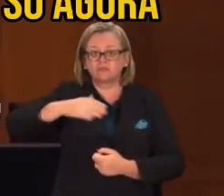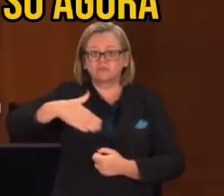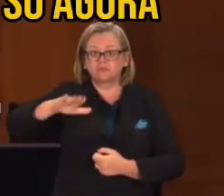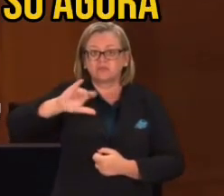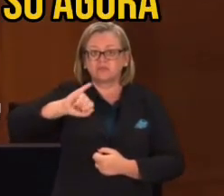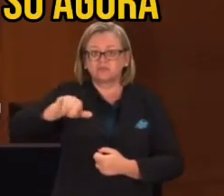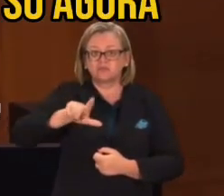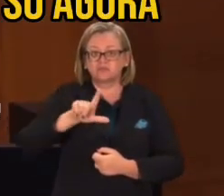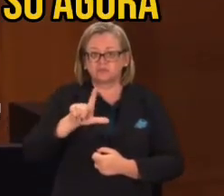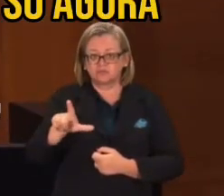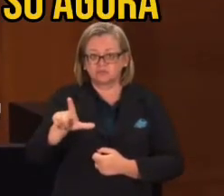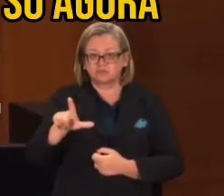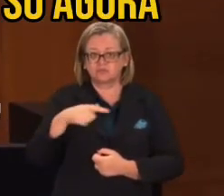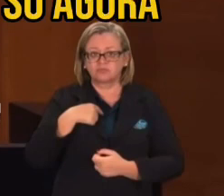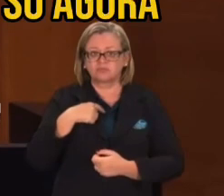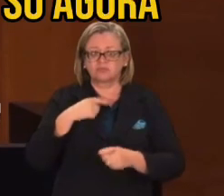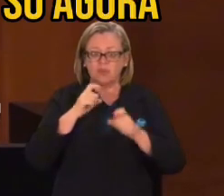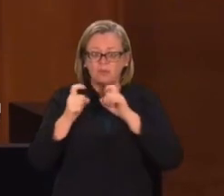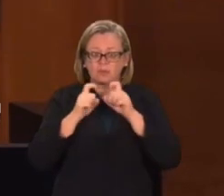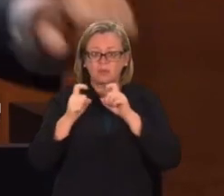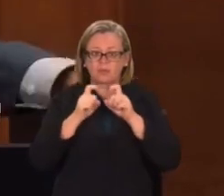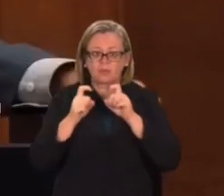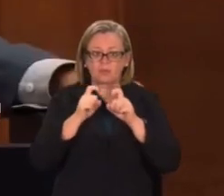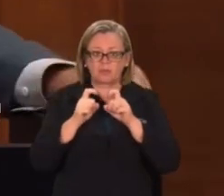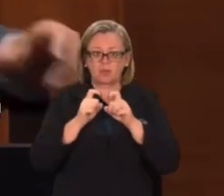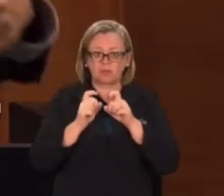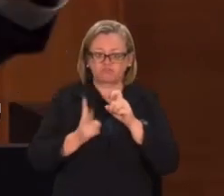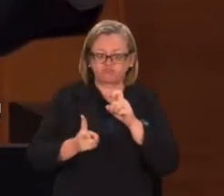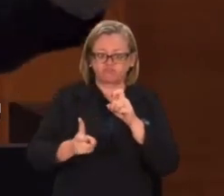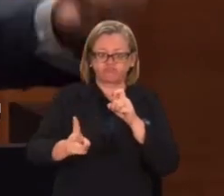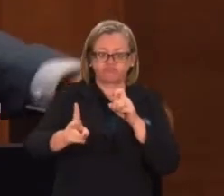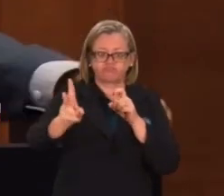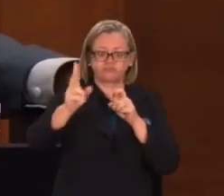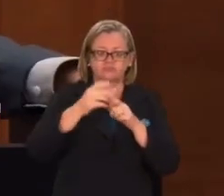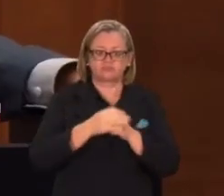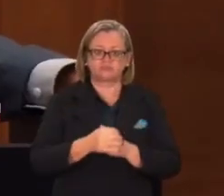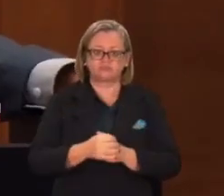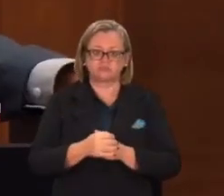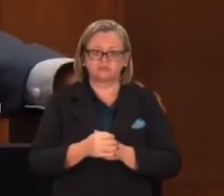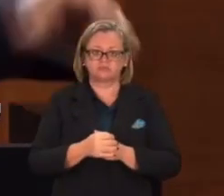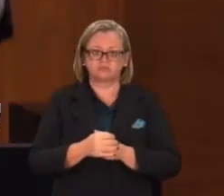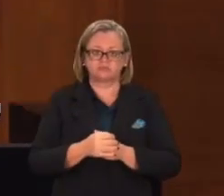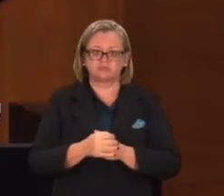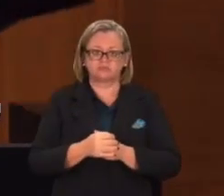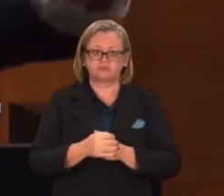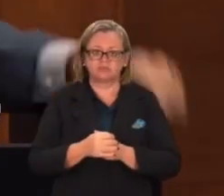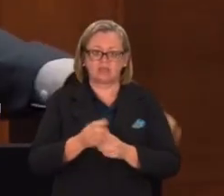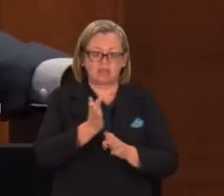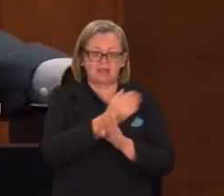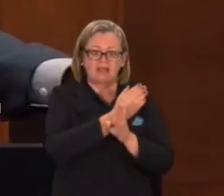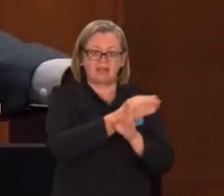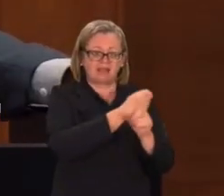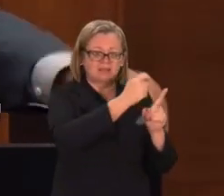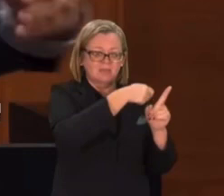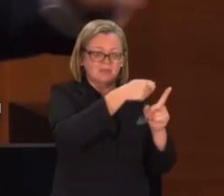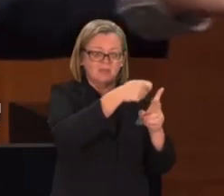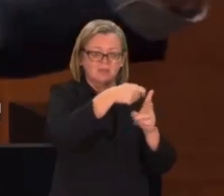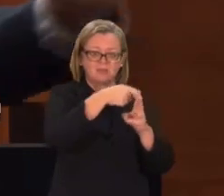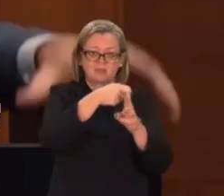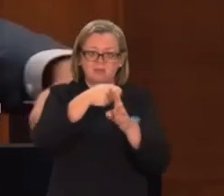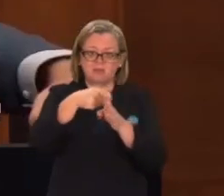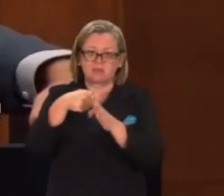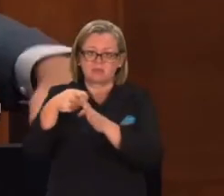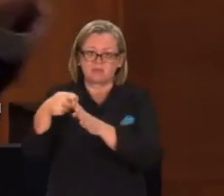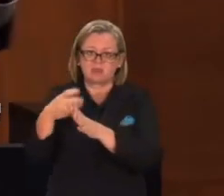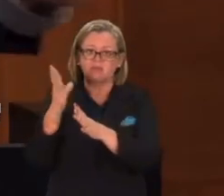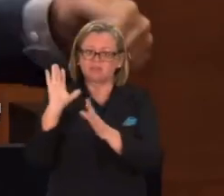Imagina se nós fôssemos fazer uma audiência só agora, no dia 9, a hora que o fogo está pegando. De que ela ia adiantar? Coisa nenhuma.